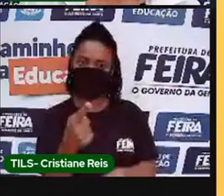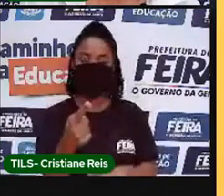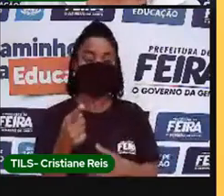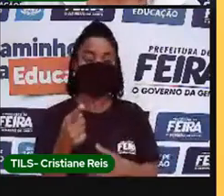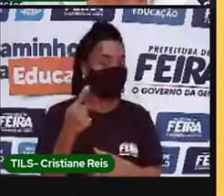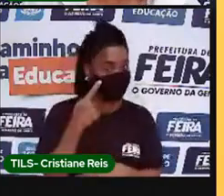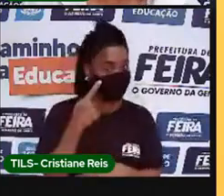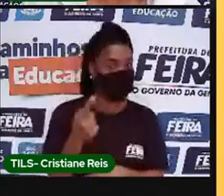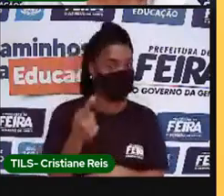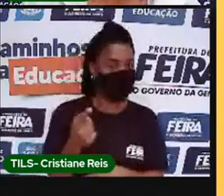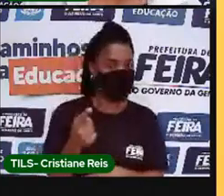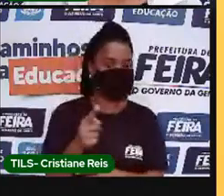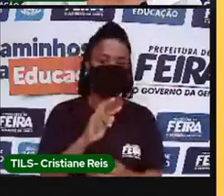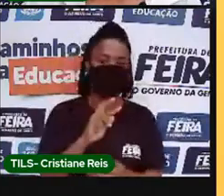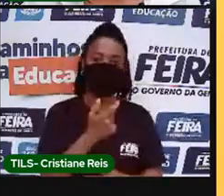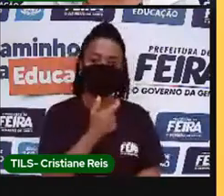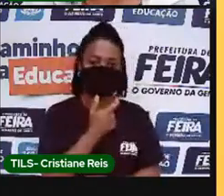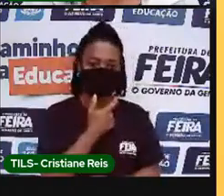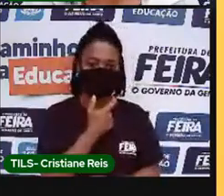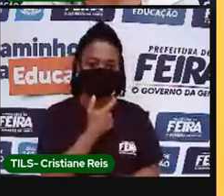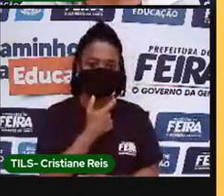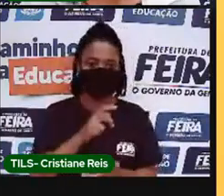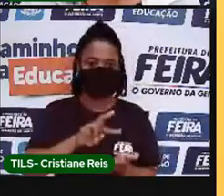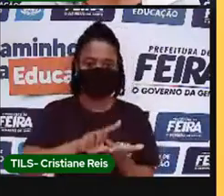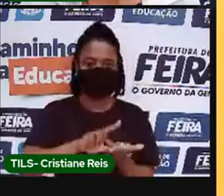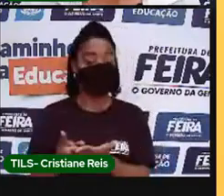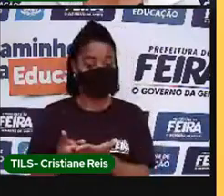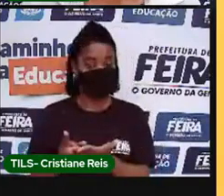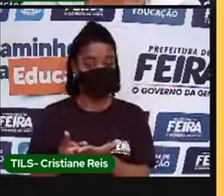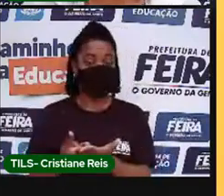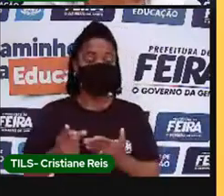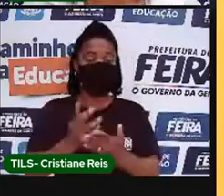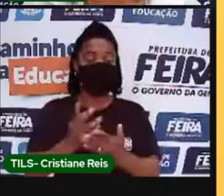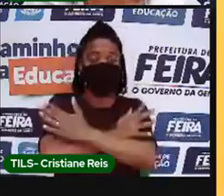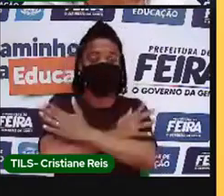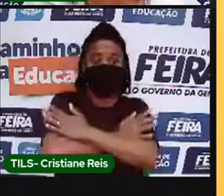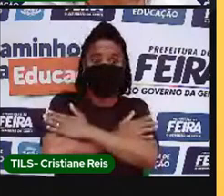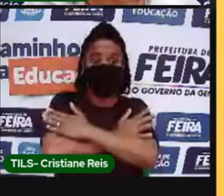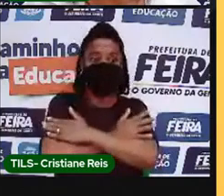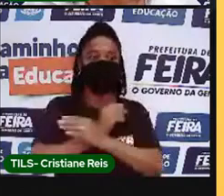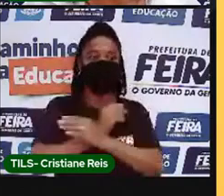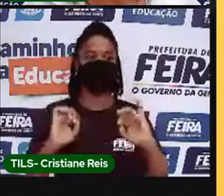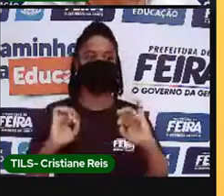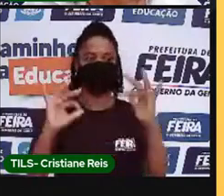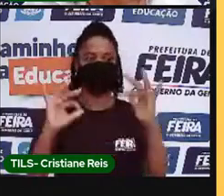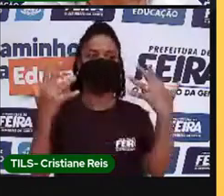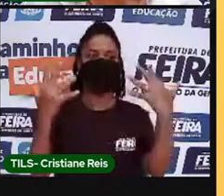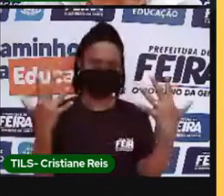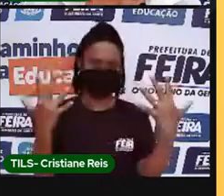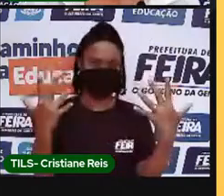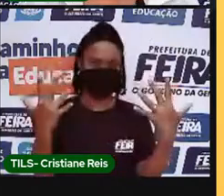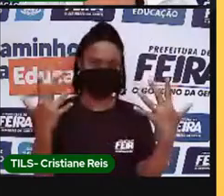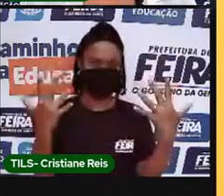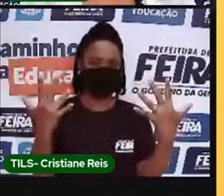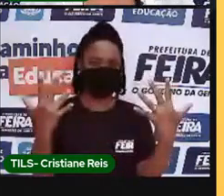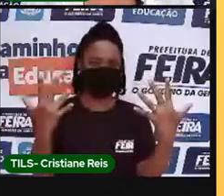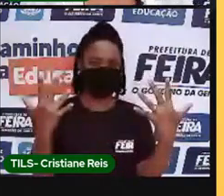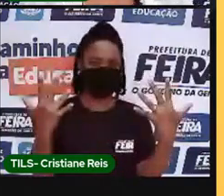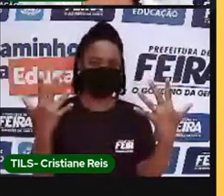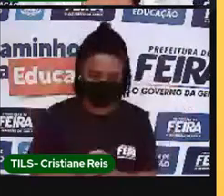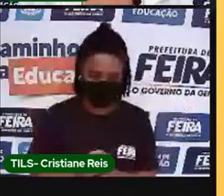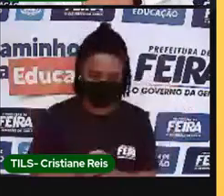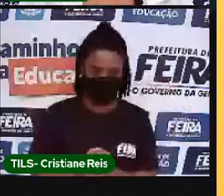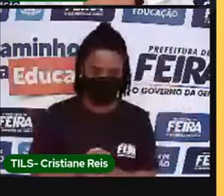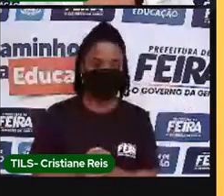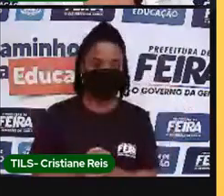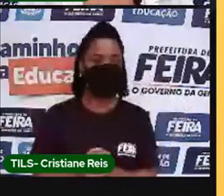and Celebrations, feriados e festividades. Vamos pensar um